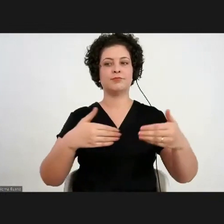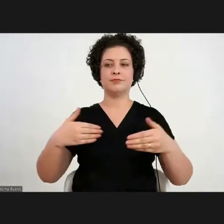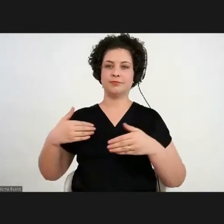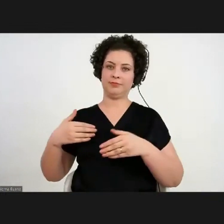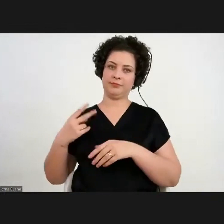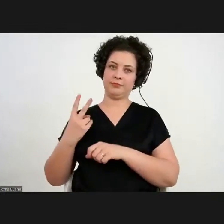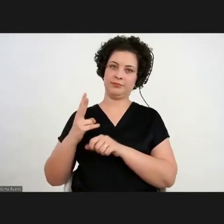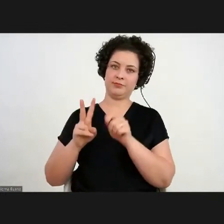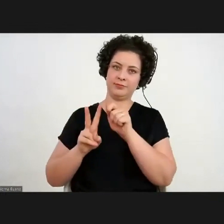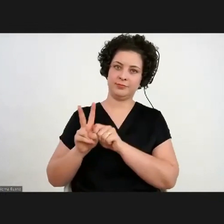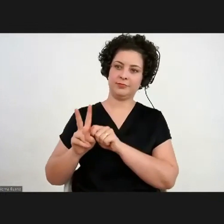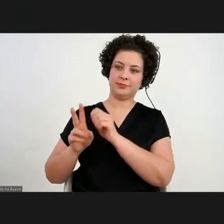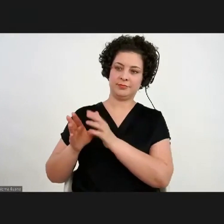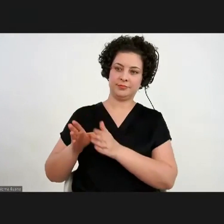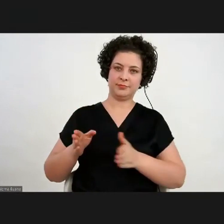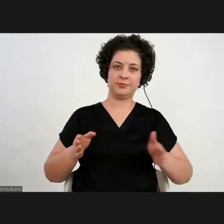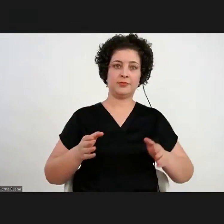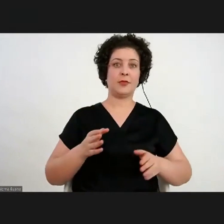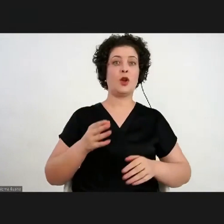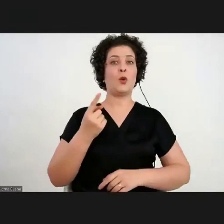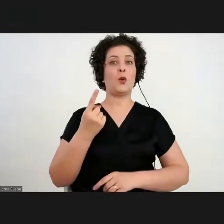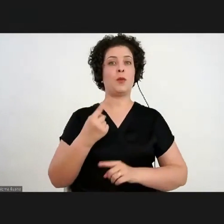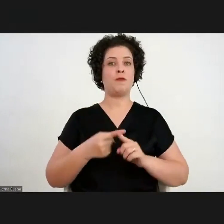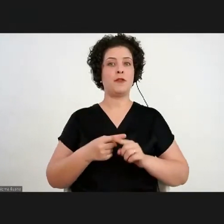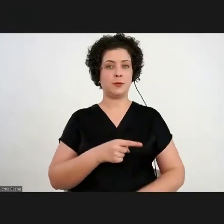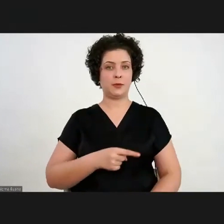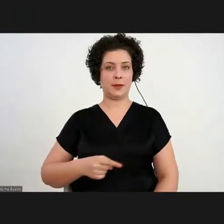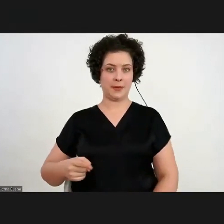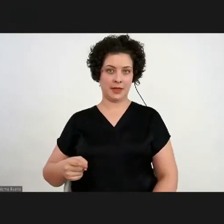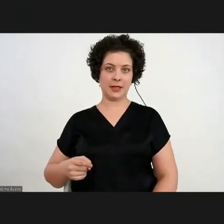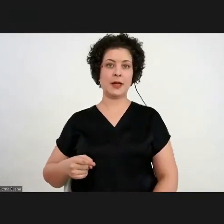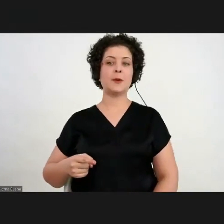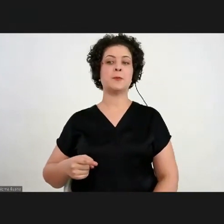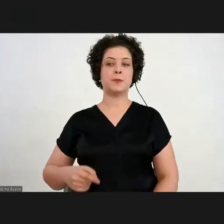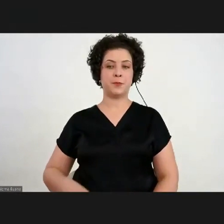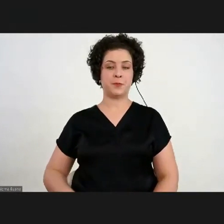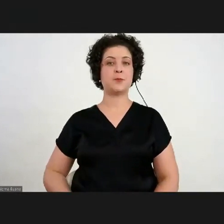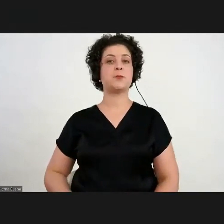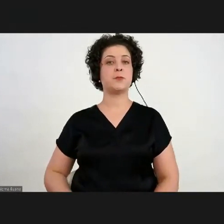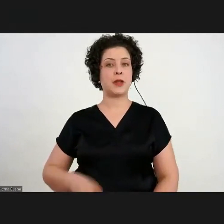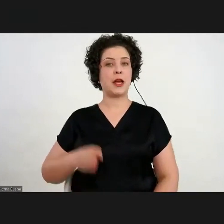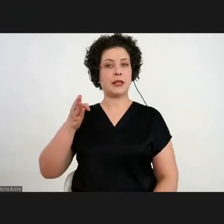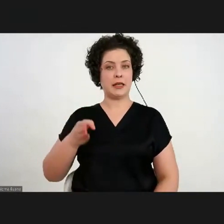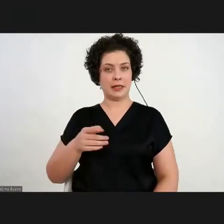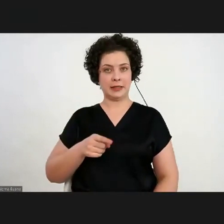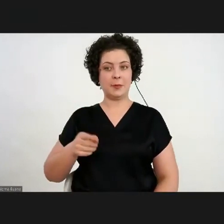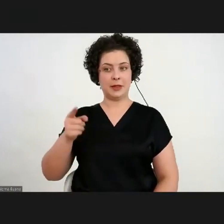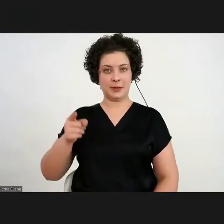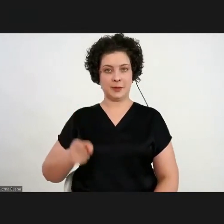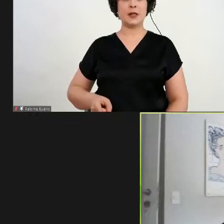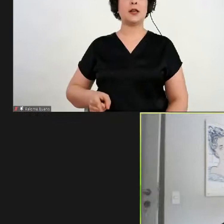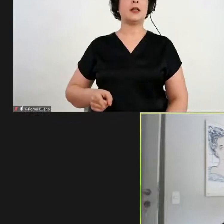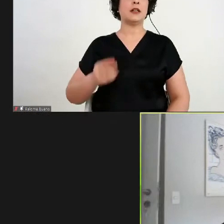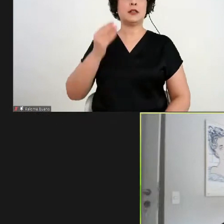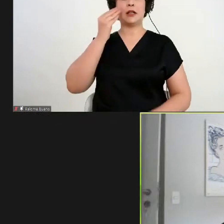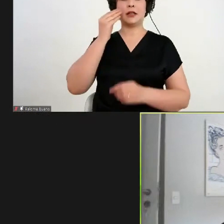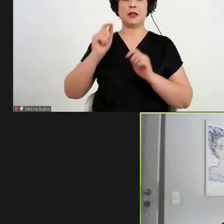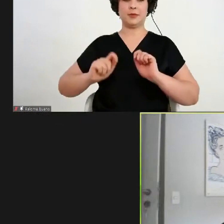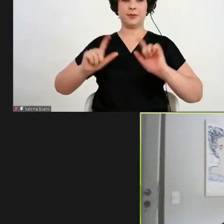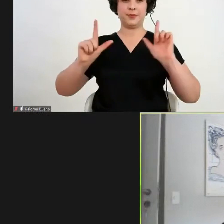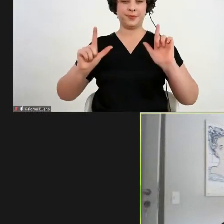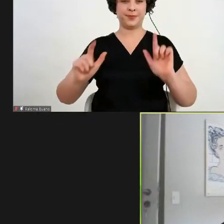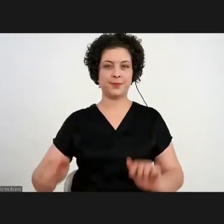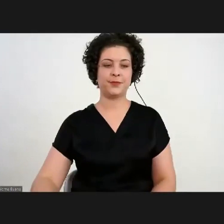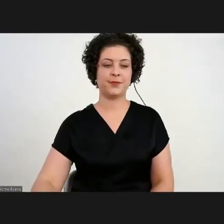dois meses com uma aula por semana. Então, eu vou tentar aproximar aqui para vocês, vou ver se eu compartilho a minha